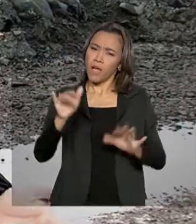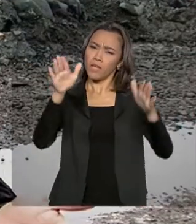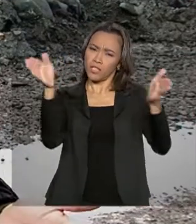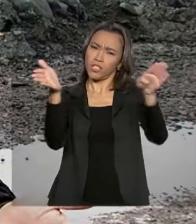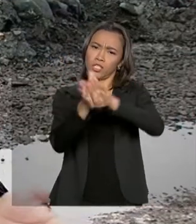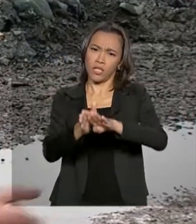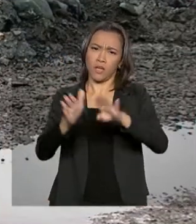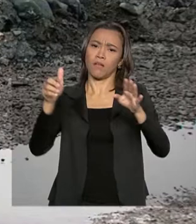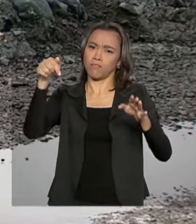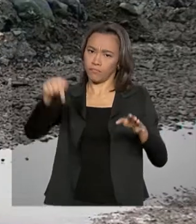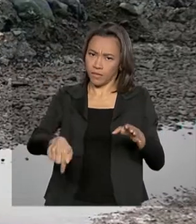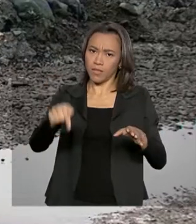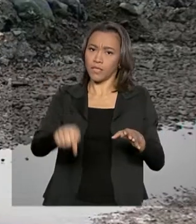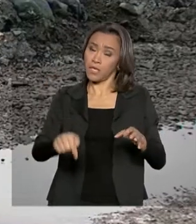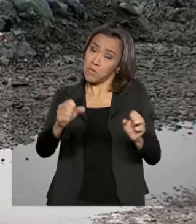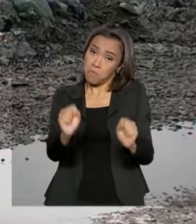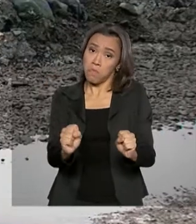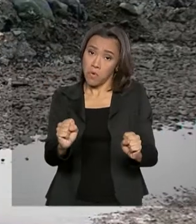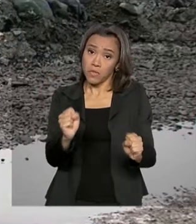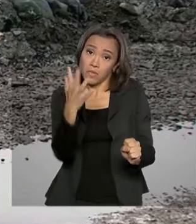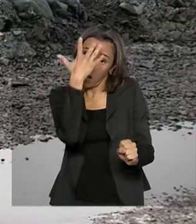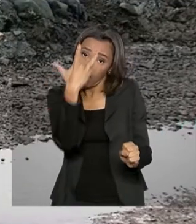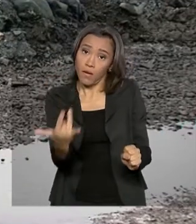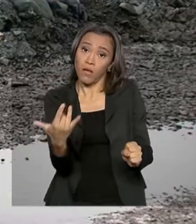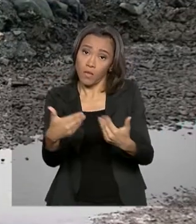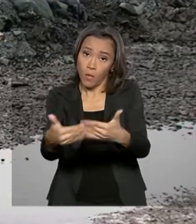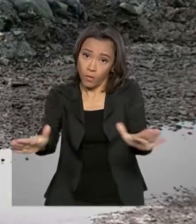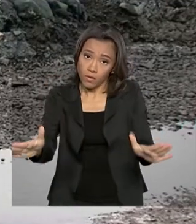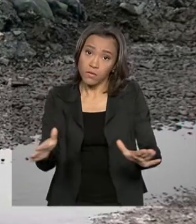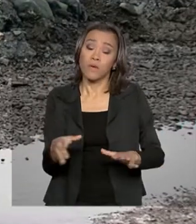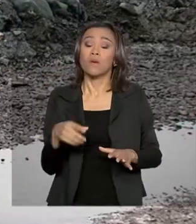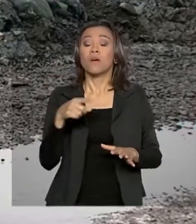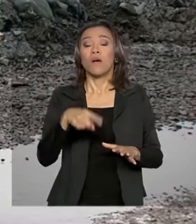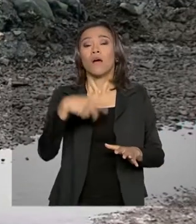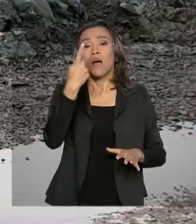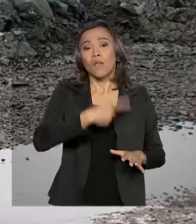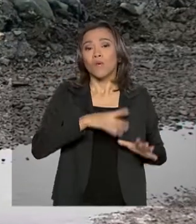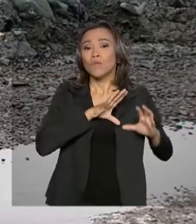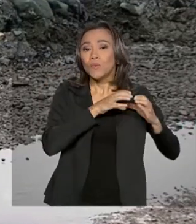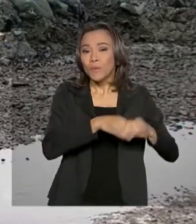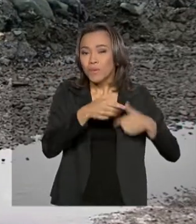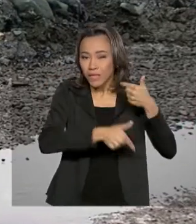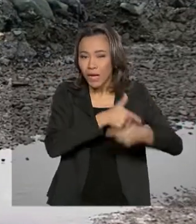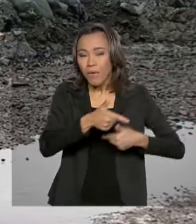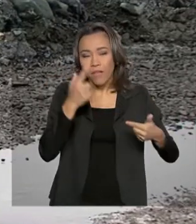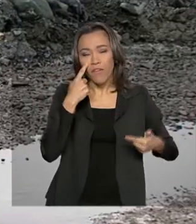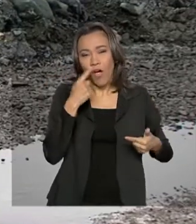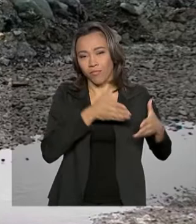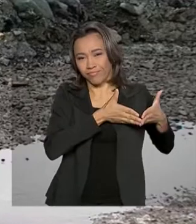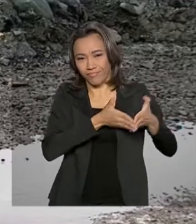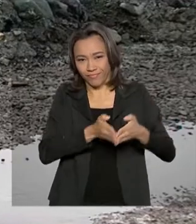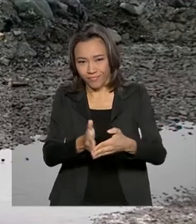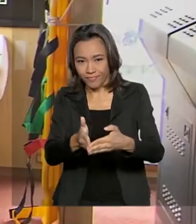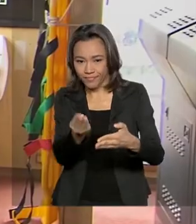e a reinauguração poderá ser amanhã. Nossa equipe de reportagem fez a travessia de navio. Veja agora como foi.